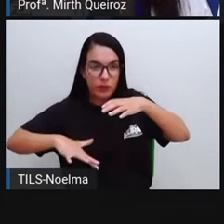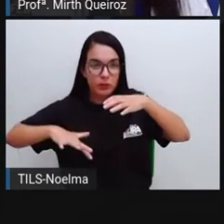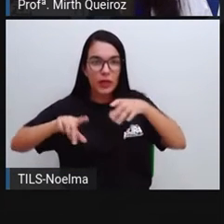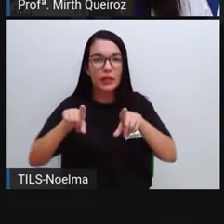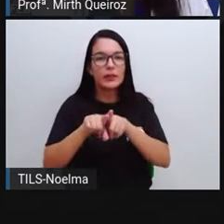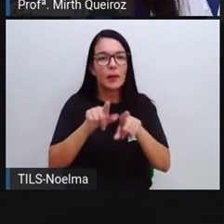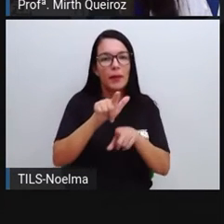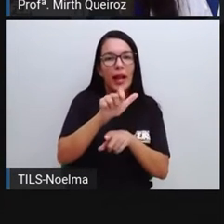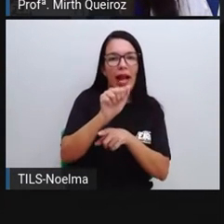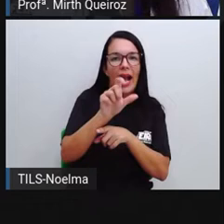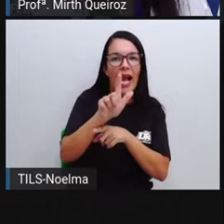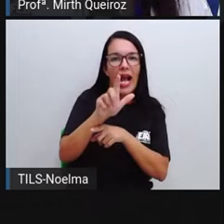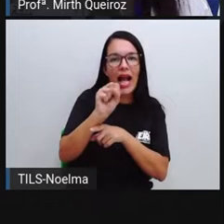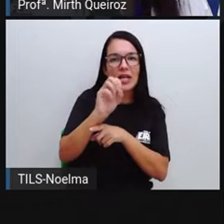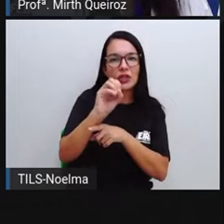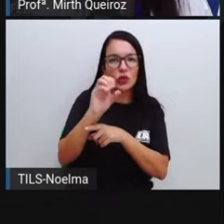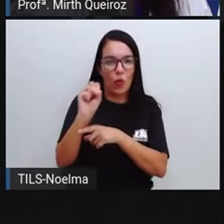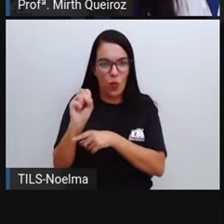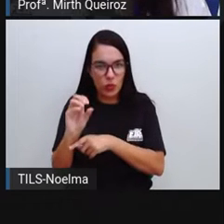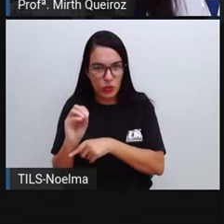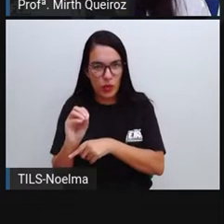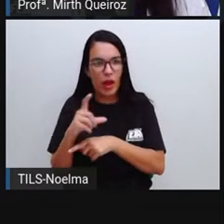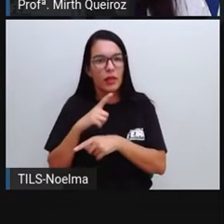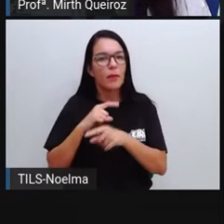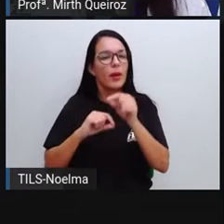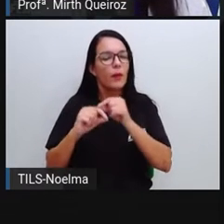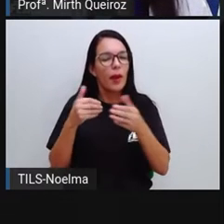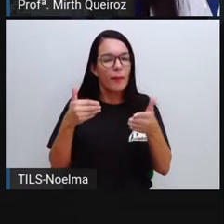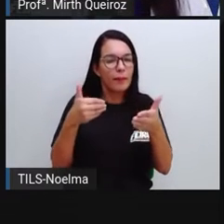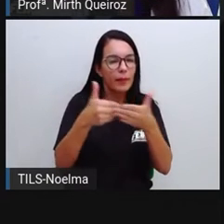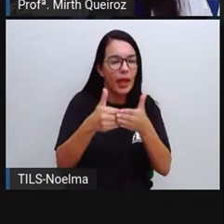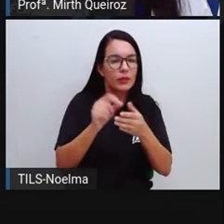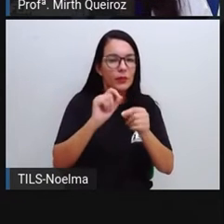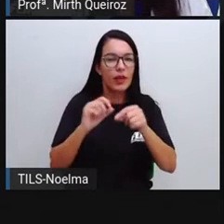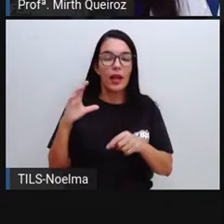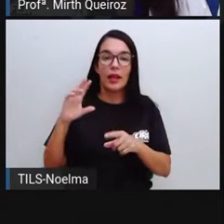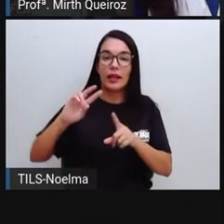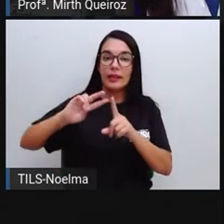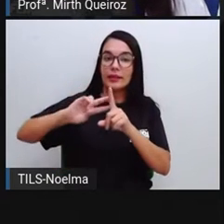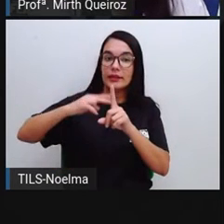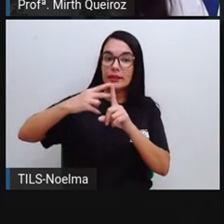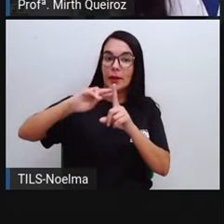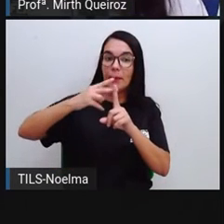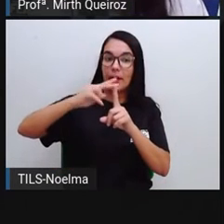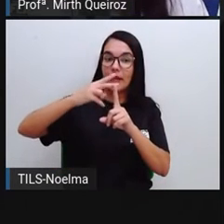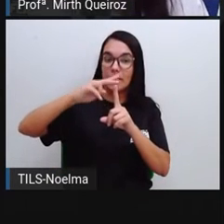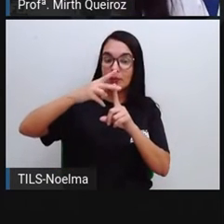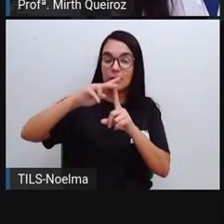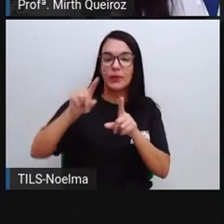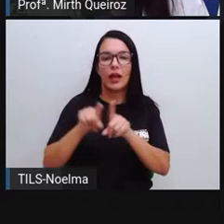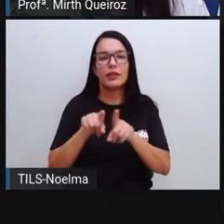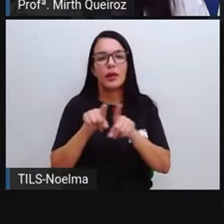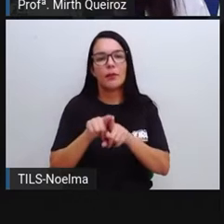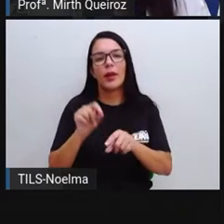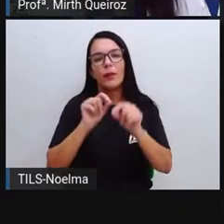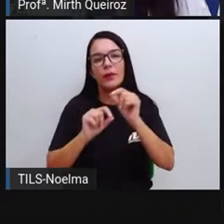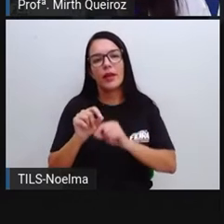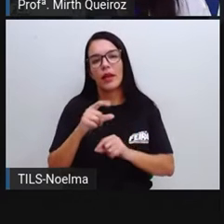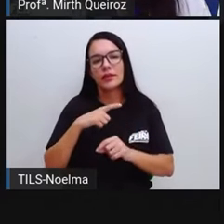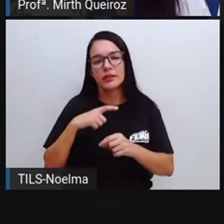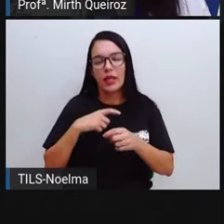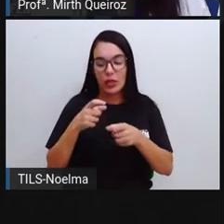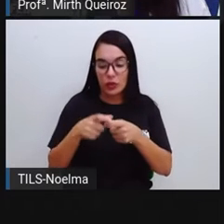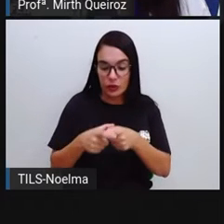dependendo da temperatura e da proximidade das moléculas, né? Nós temos a água no estado sólido, que é, por exemplo, o